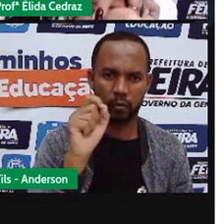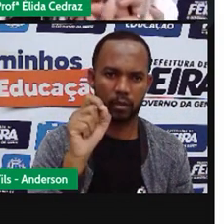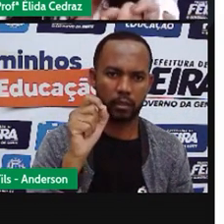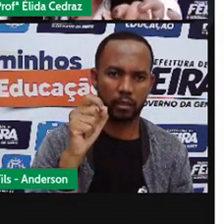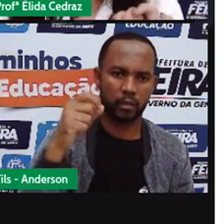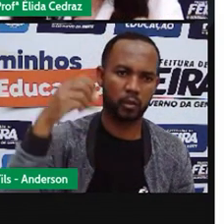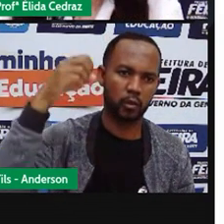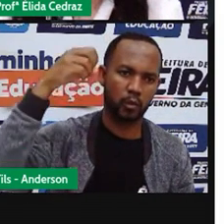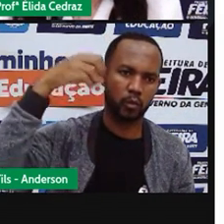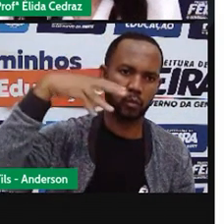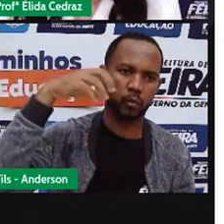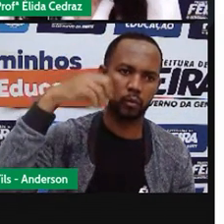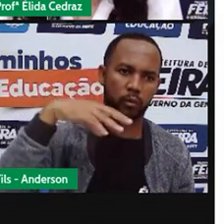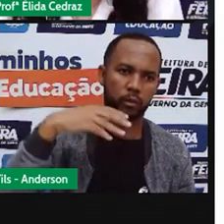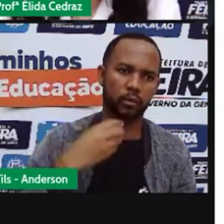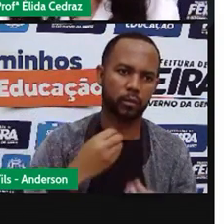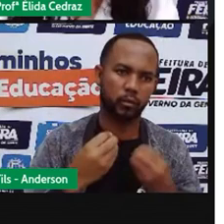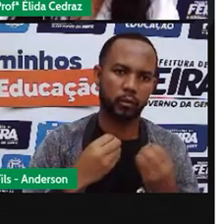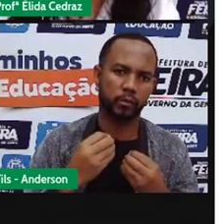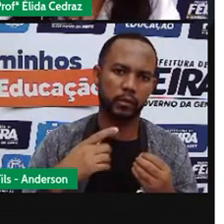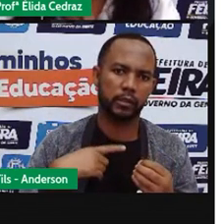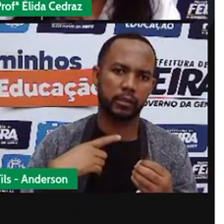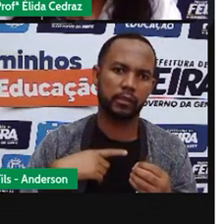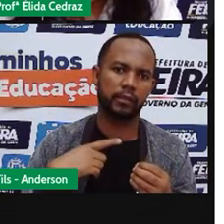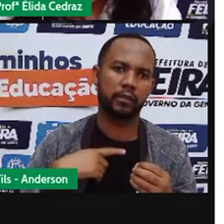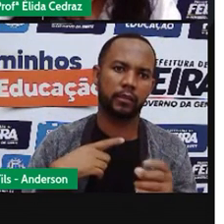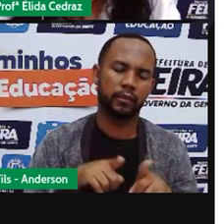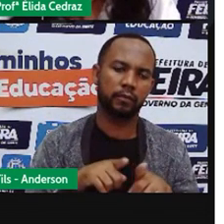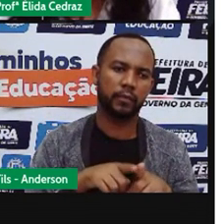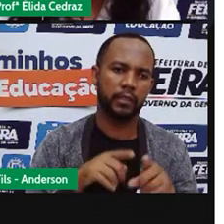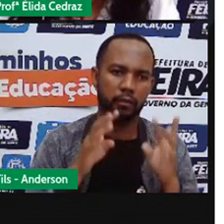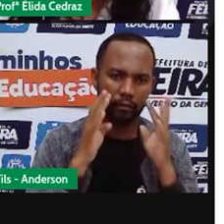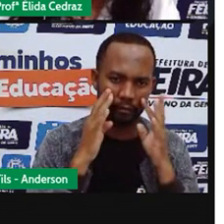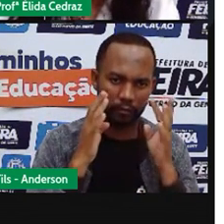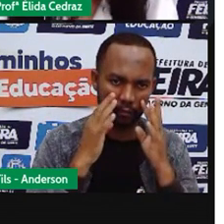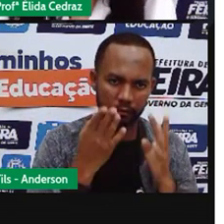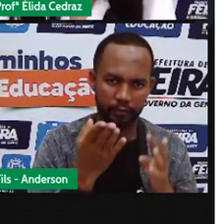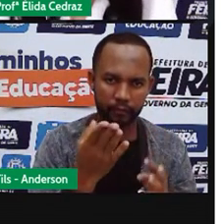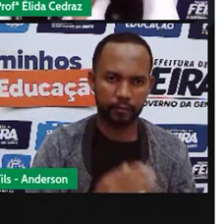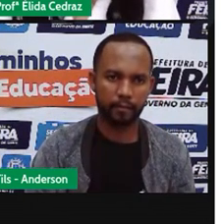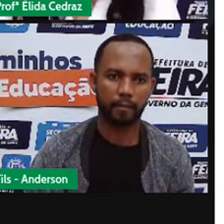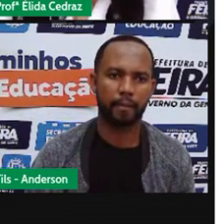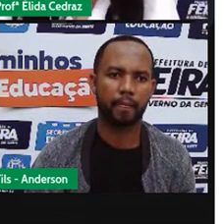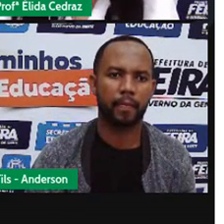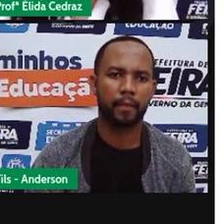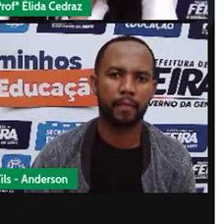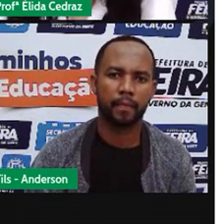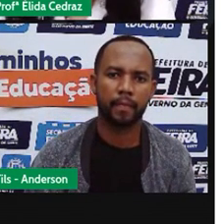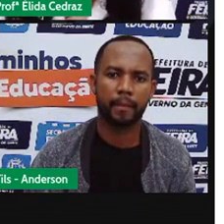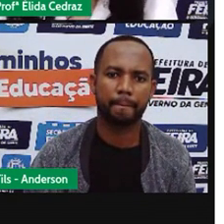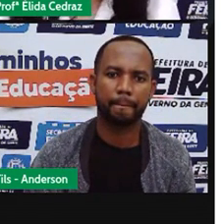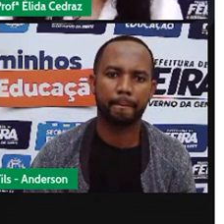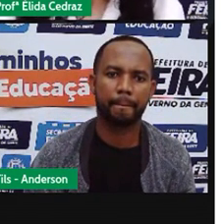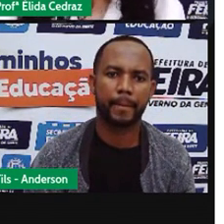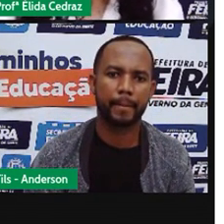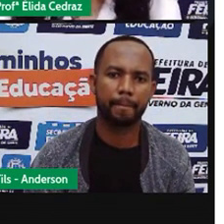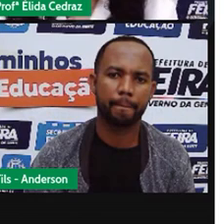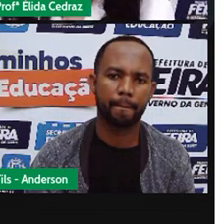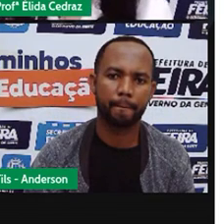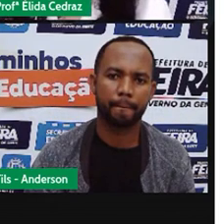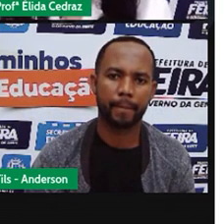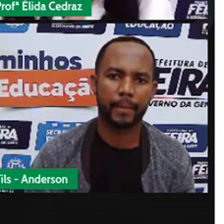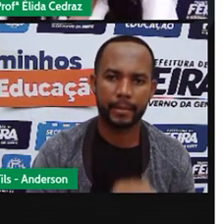e projetando a sombra. Presta bastante atenção. A sombra, ela